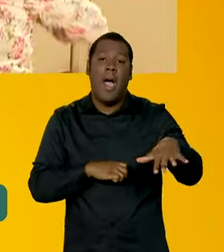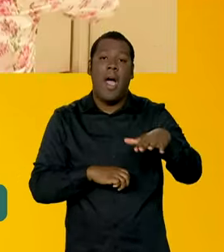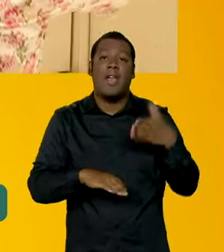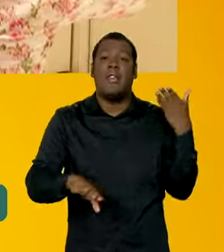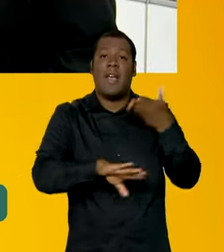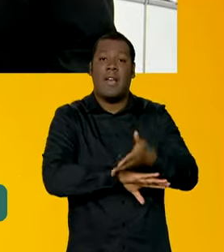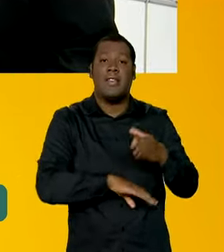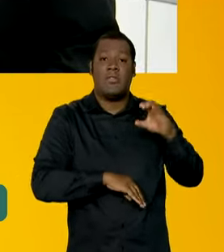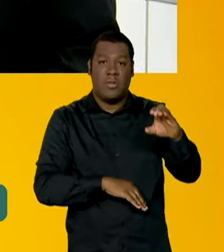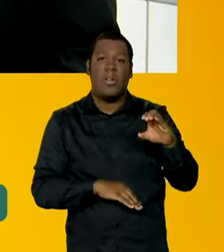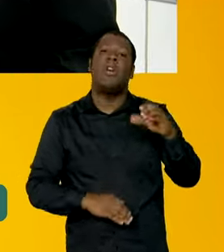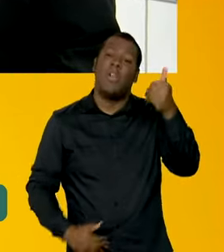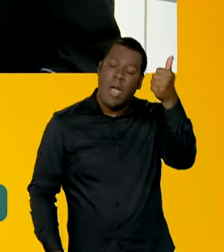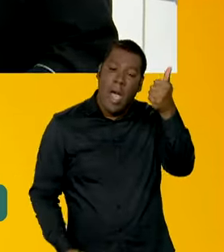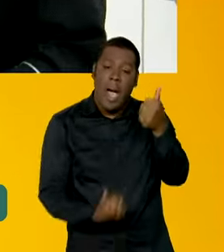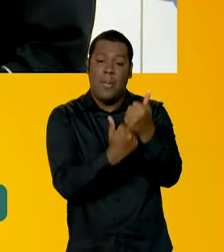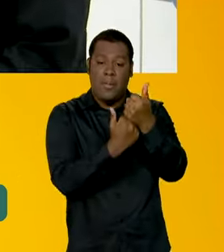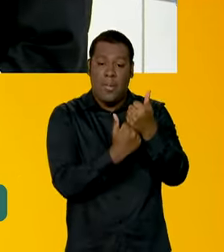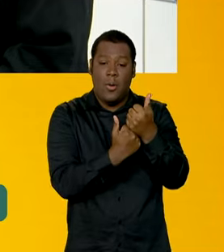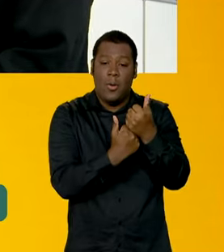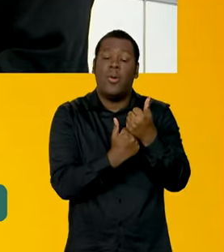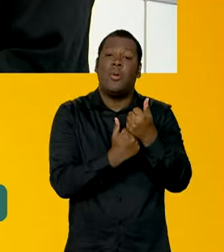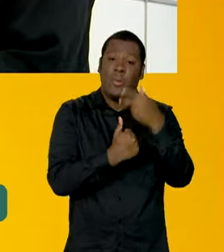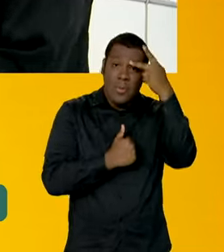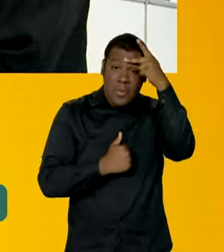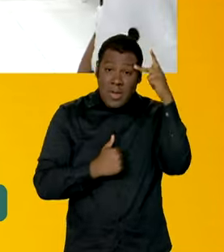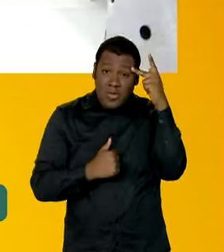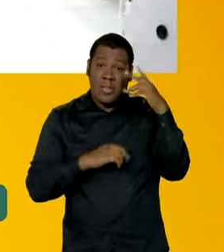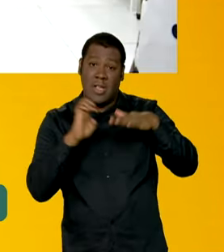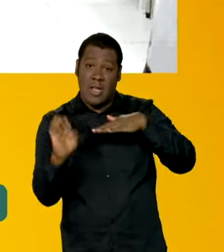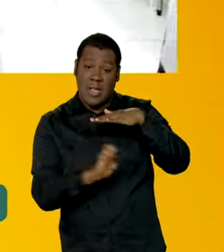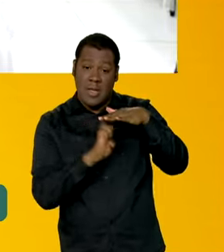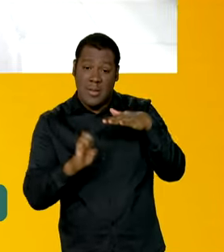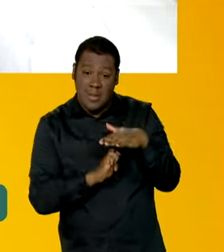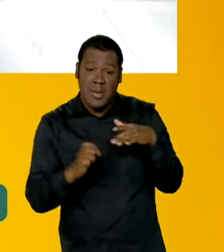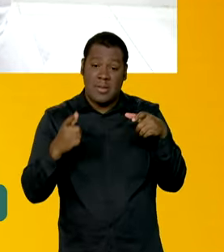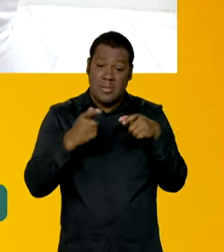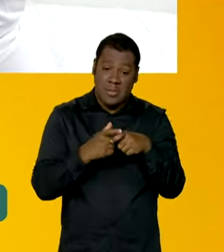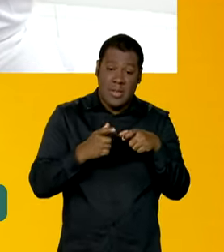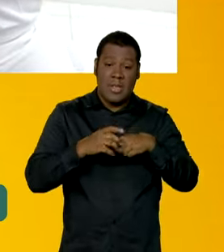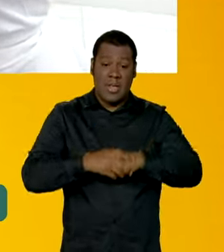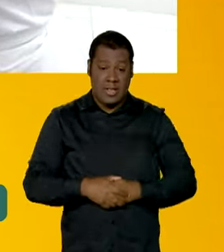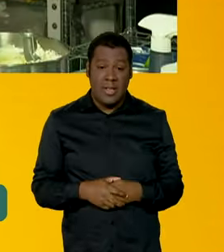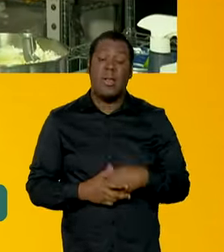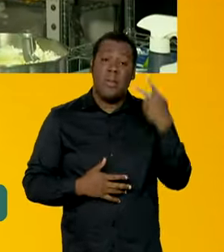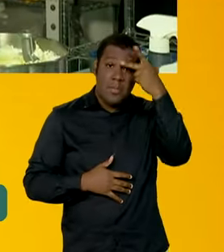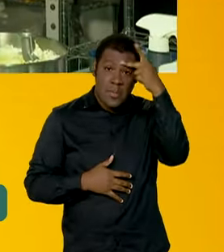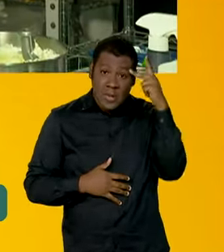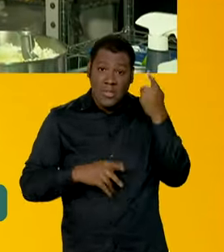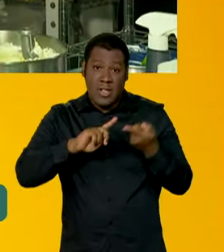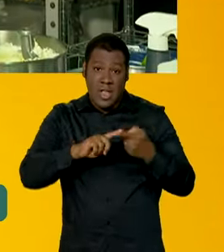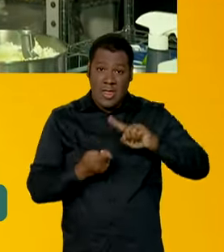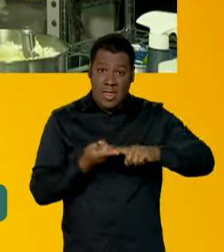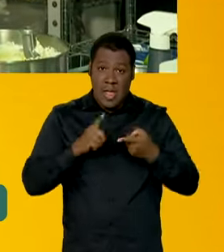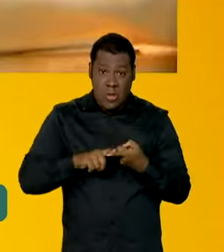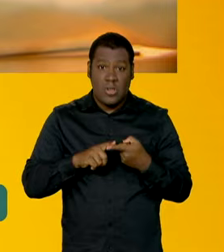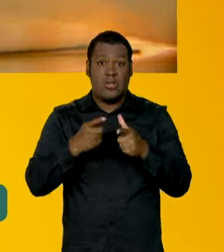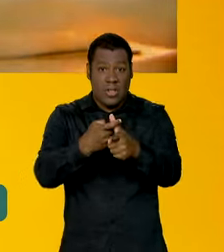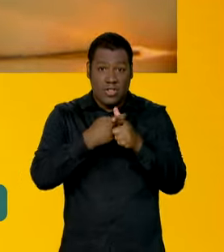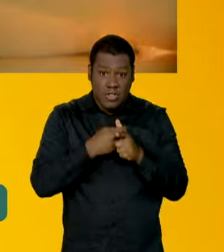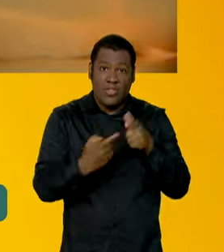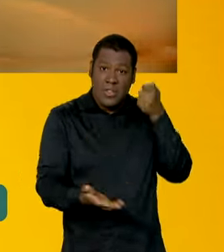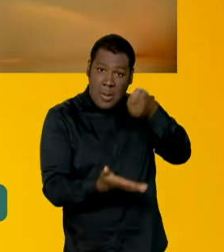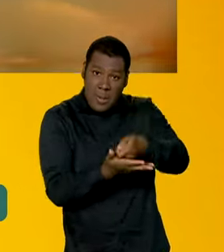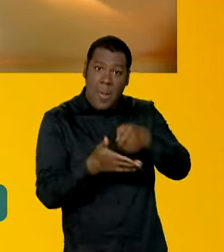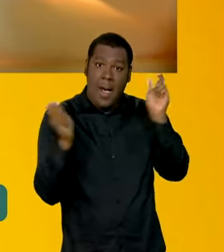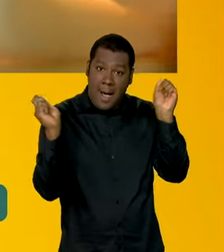apoio aos microempreendedores por meio de novas medidas de crédito e renegociação de dívidas para pequenos